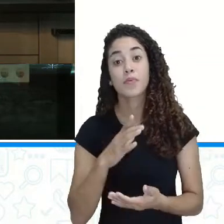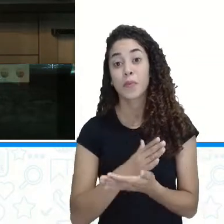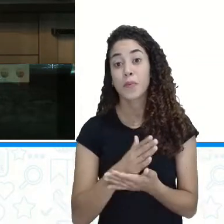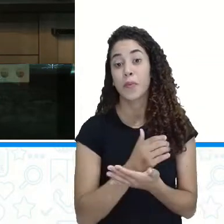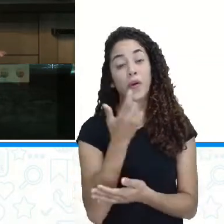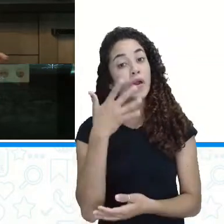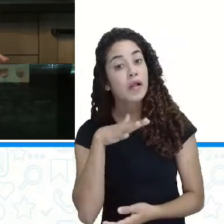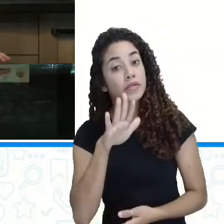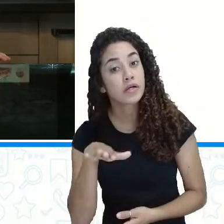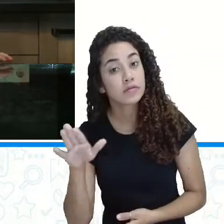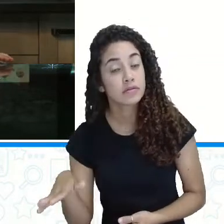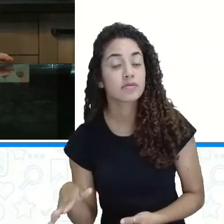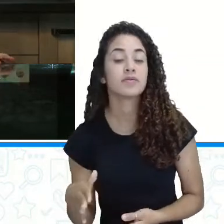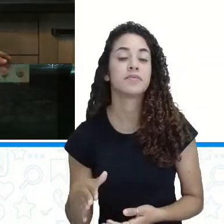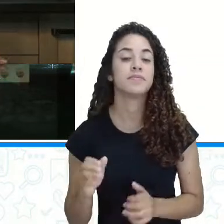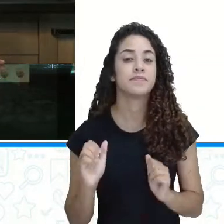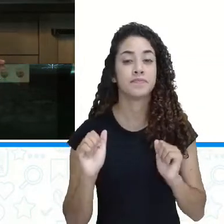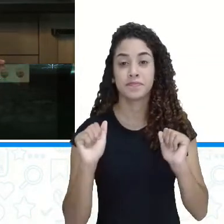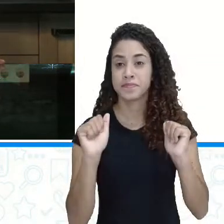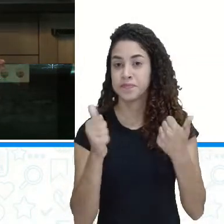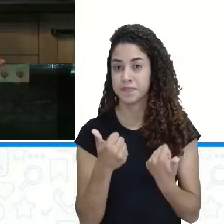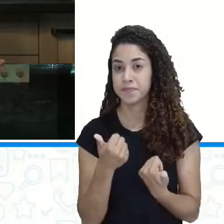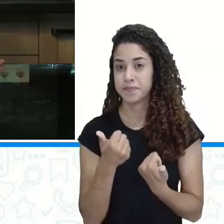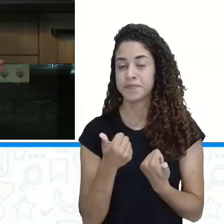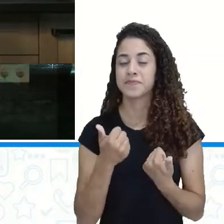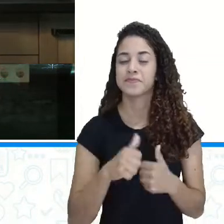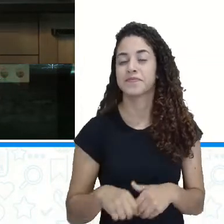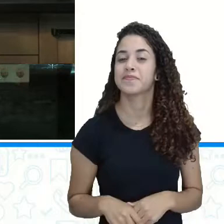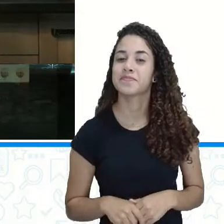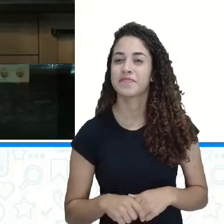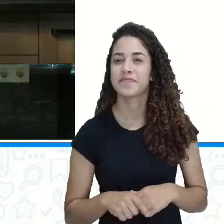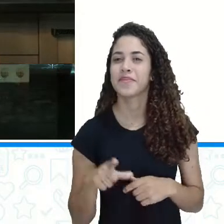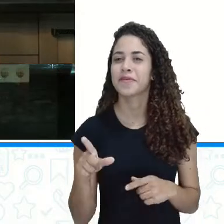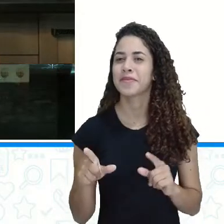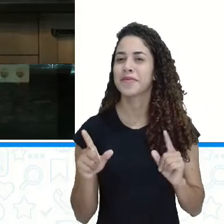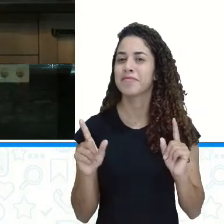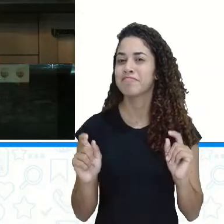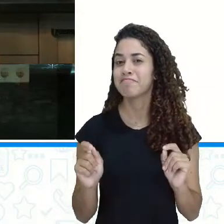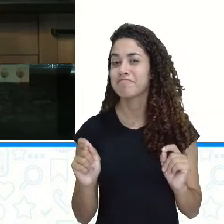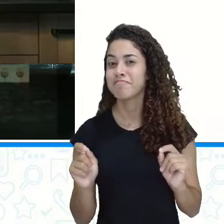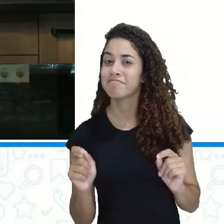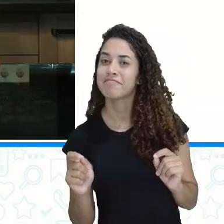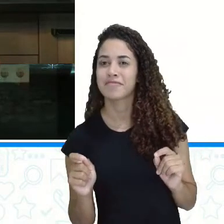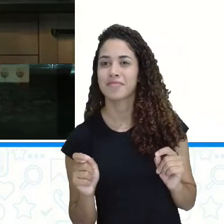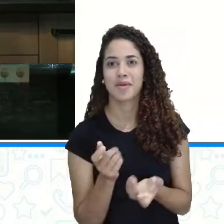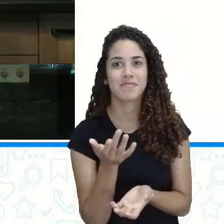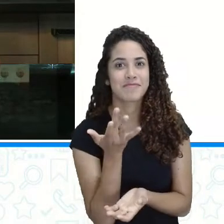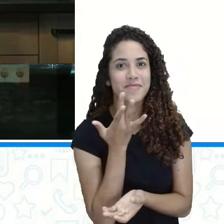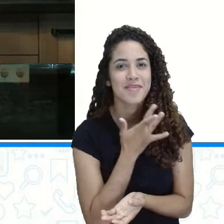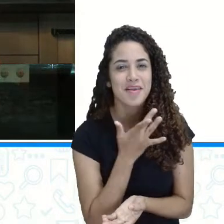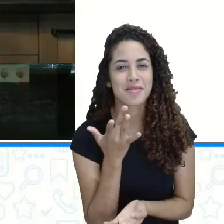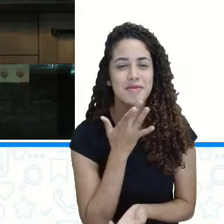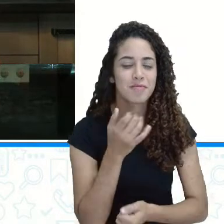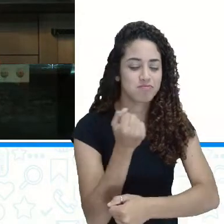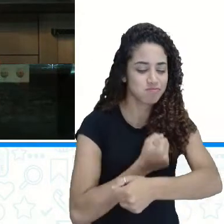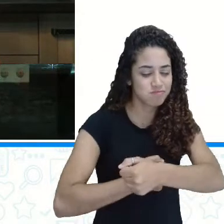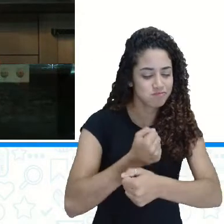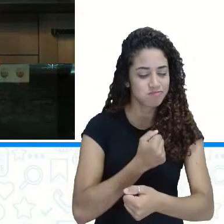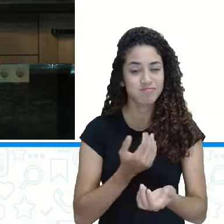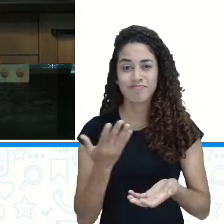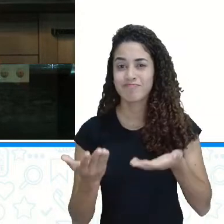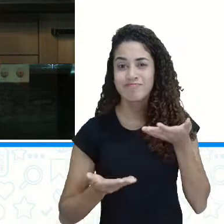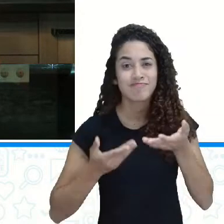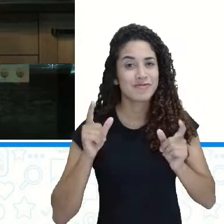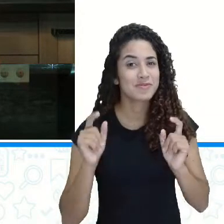crianças, certo? Olha só. Elas estão fazendo algo bem gostoso. O será isso que elas